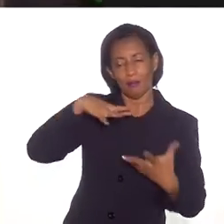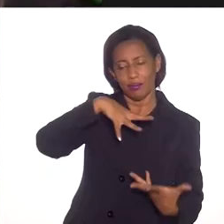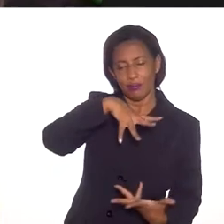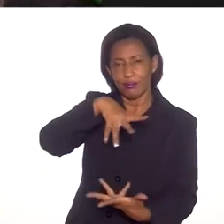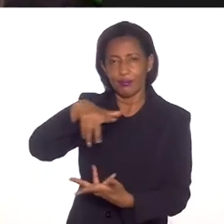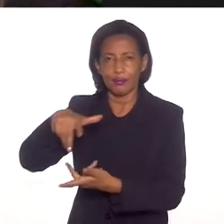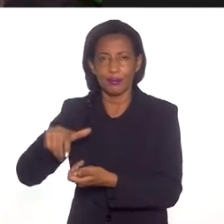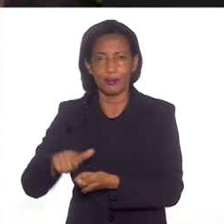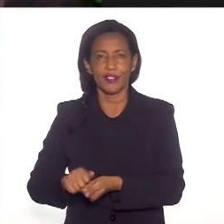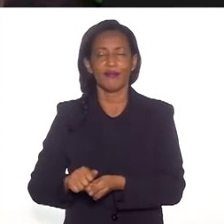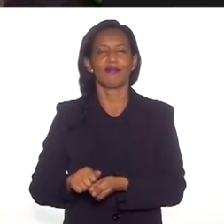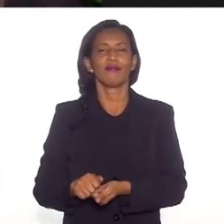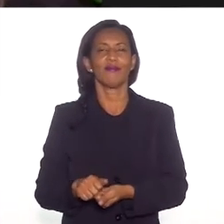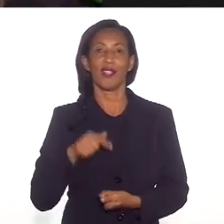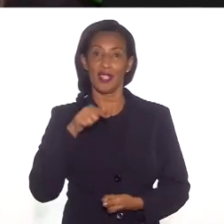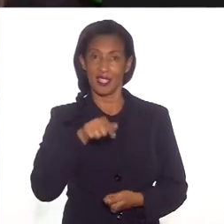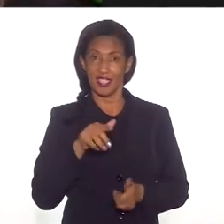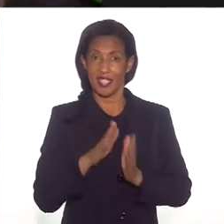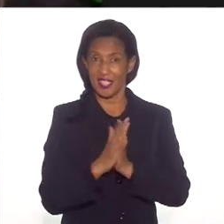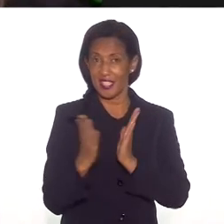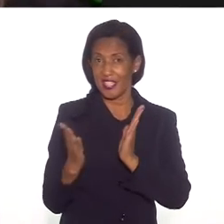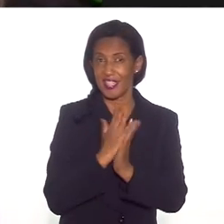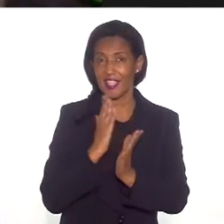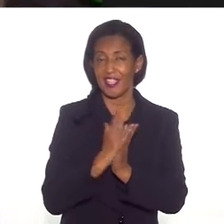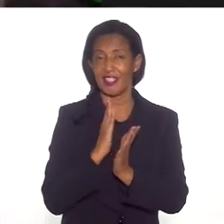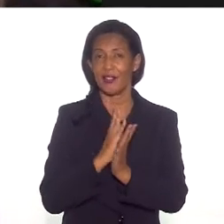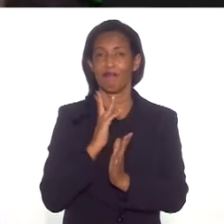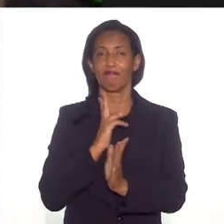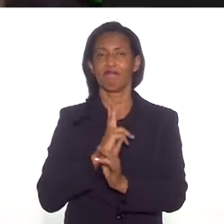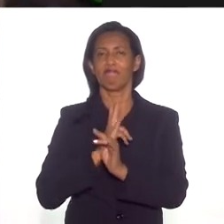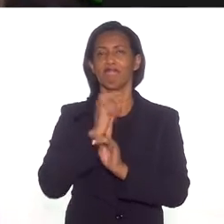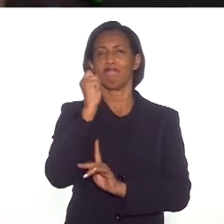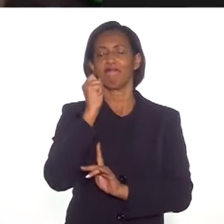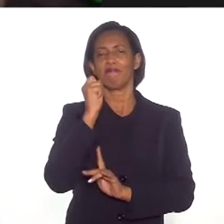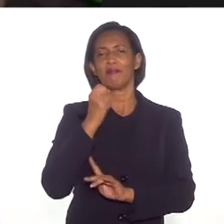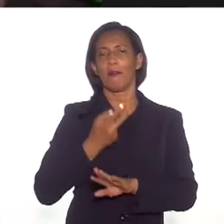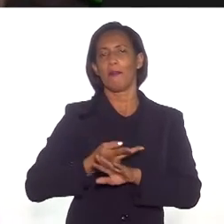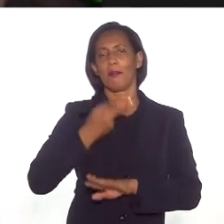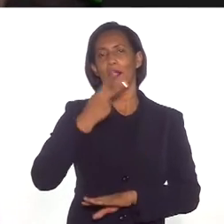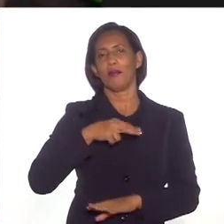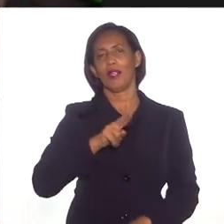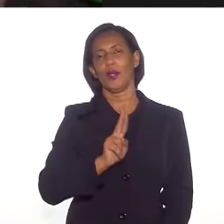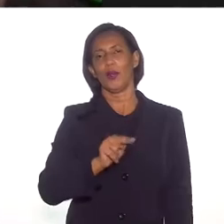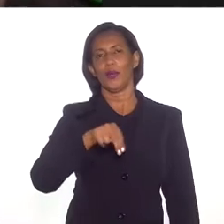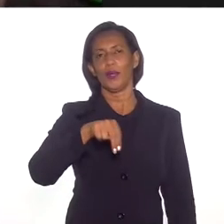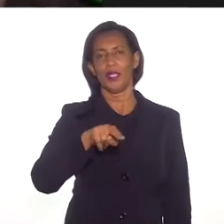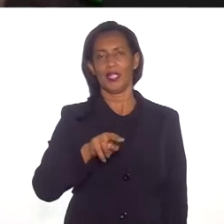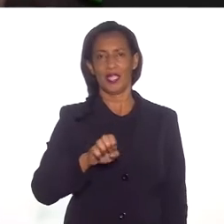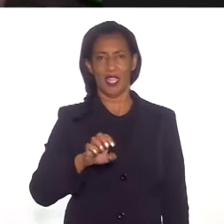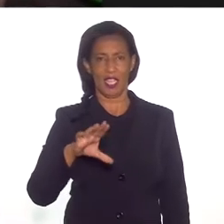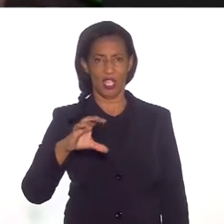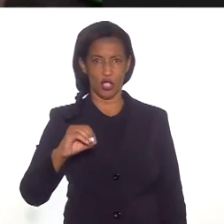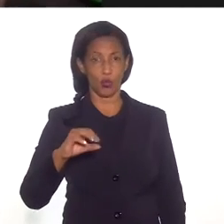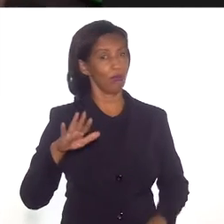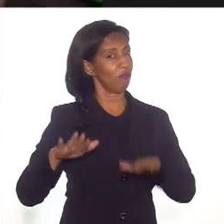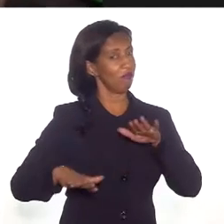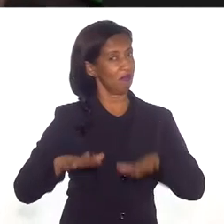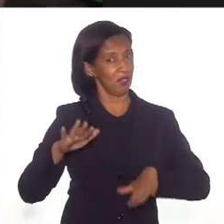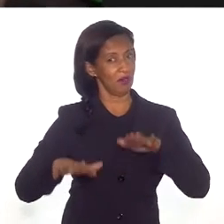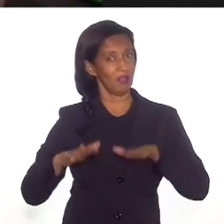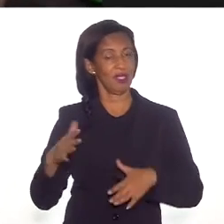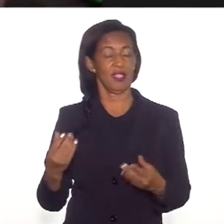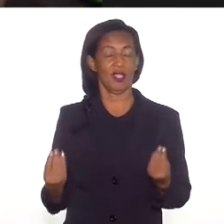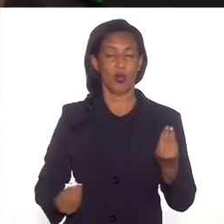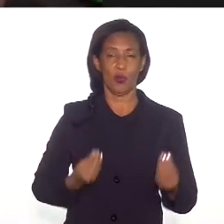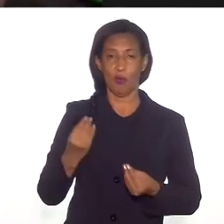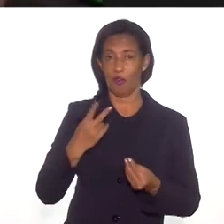universal, digamos assim, né? E esse livro ganhou esse prêmio da Unesco. Ainda assim,